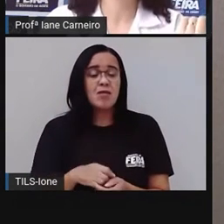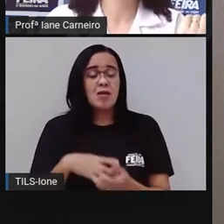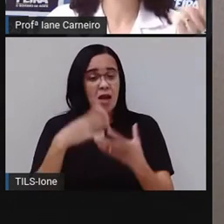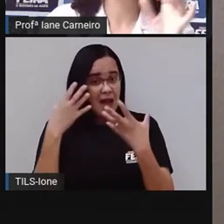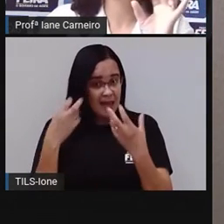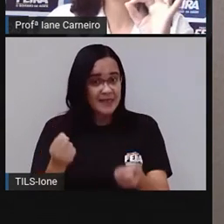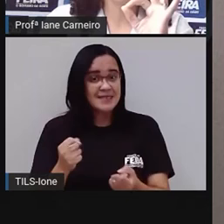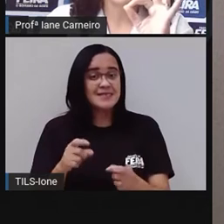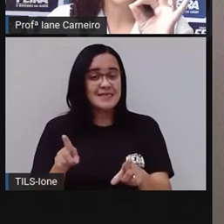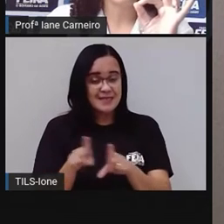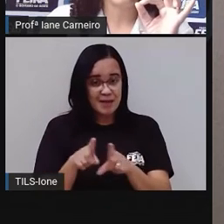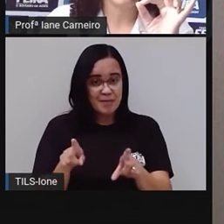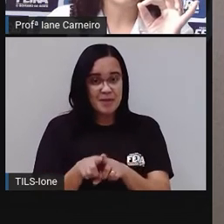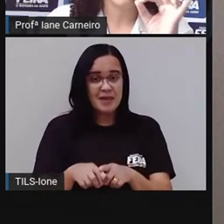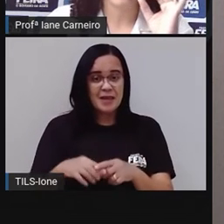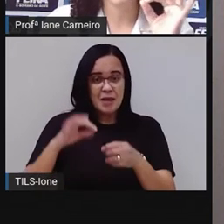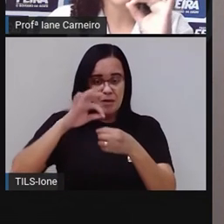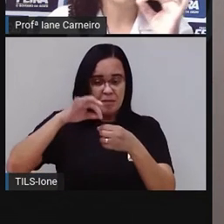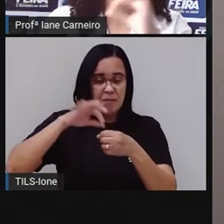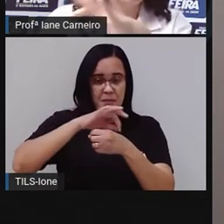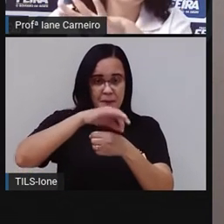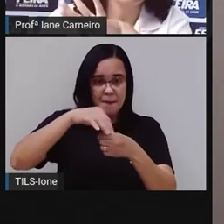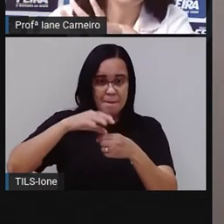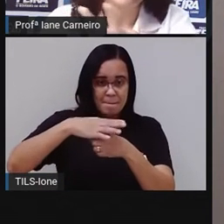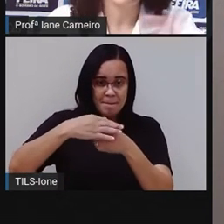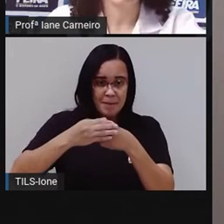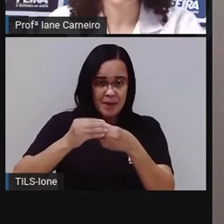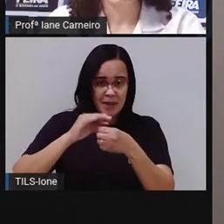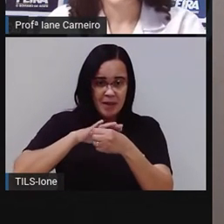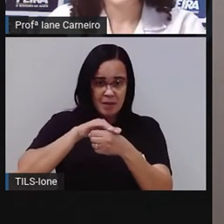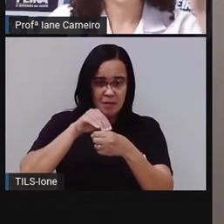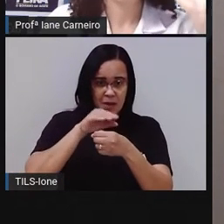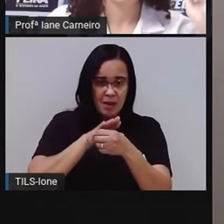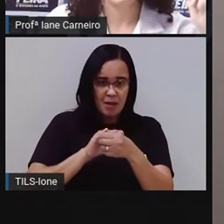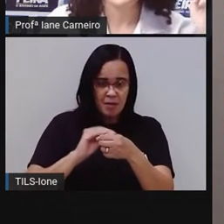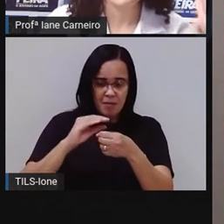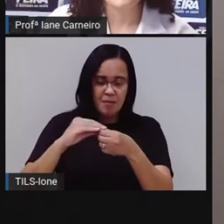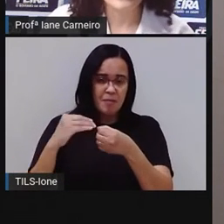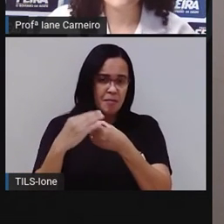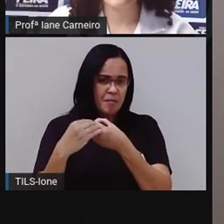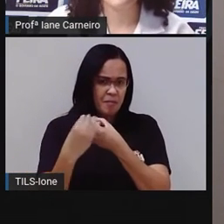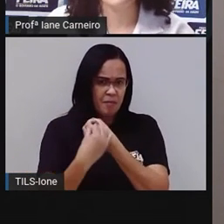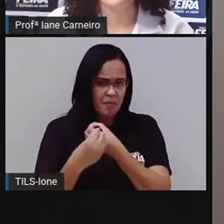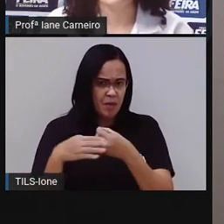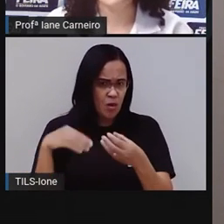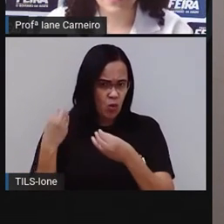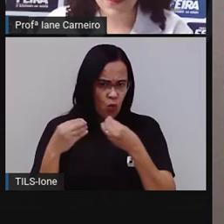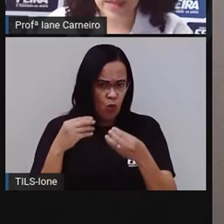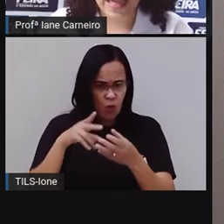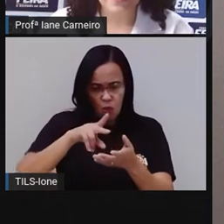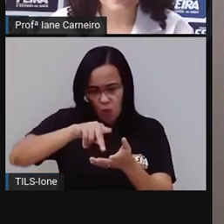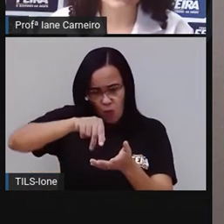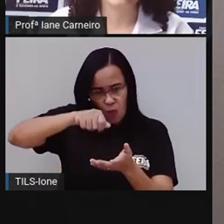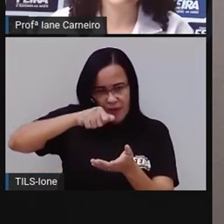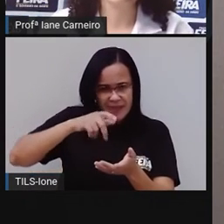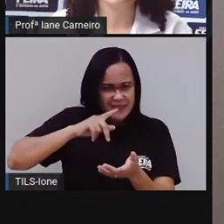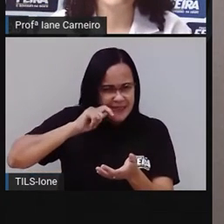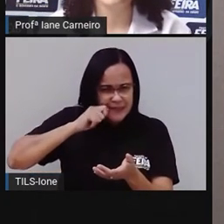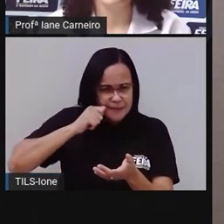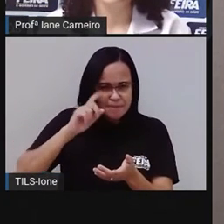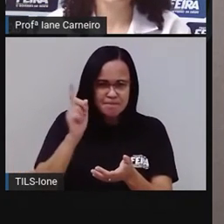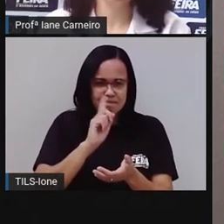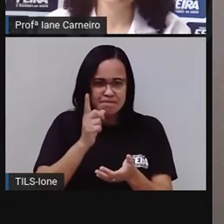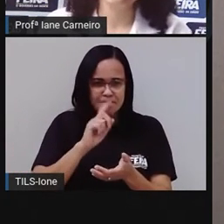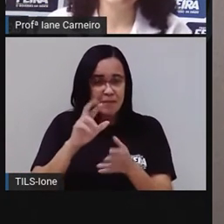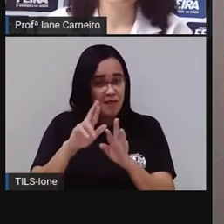peludinha. Então, essa dica aqui da casquinha peludinha, a já, ó, elimina que não seria o limão, né? Porque a casca do limão não